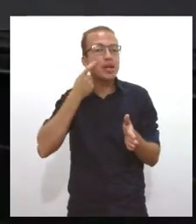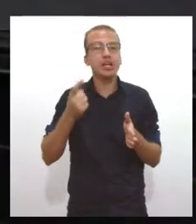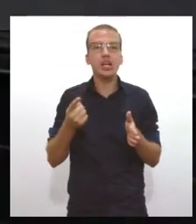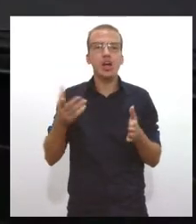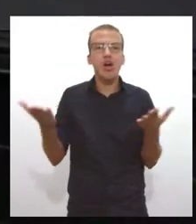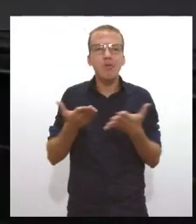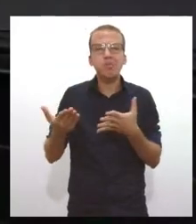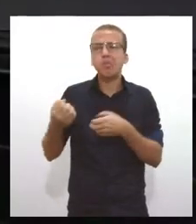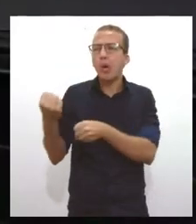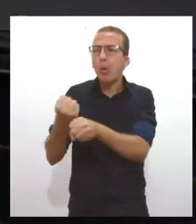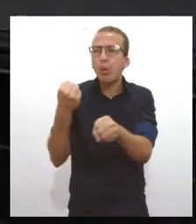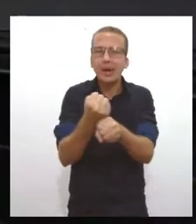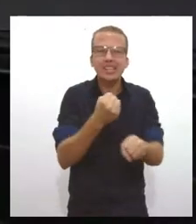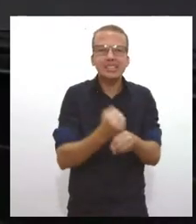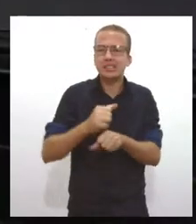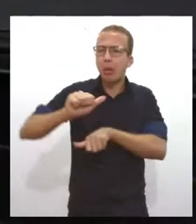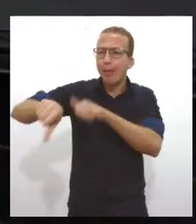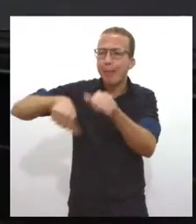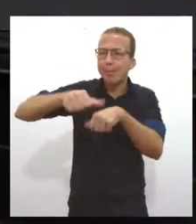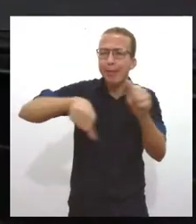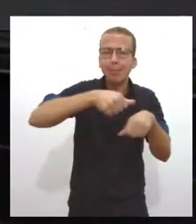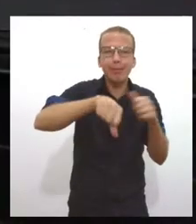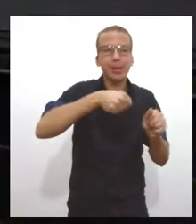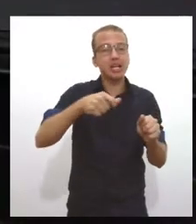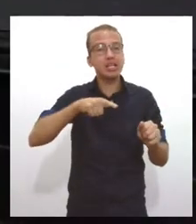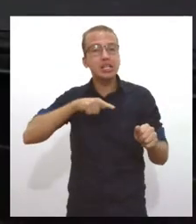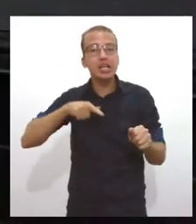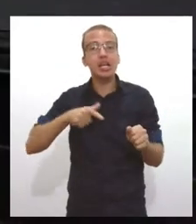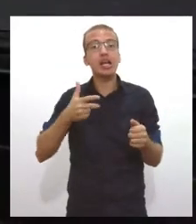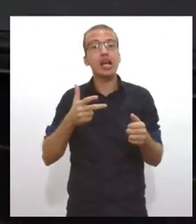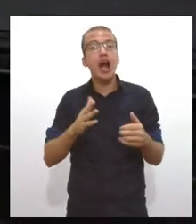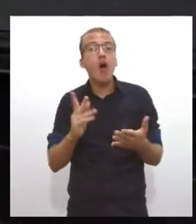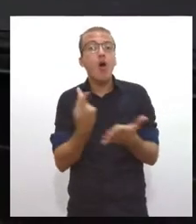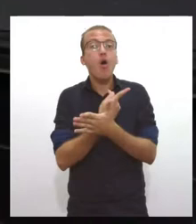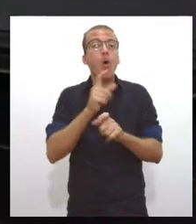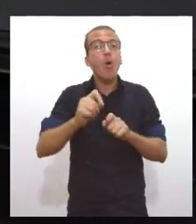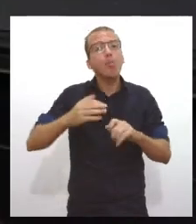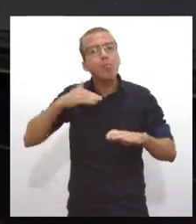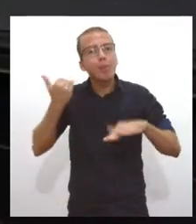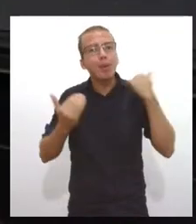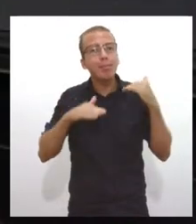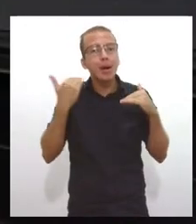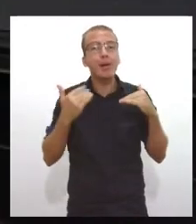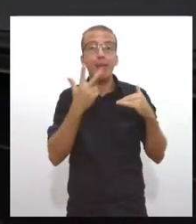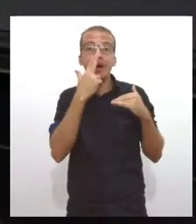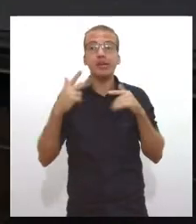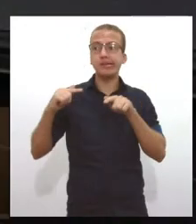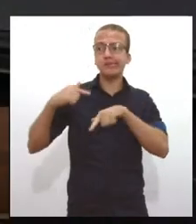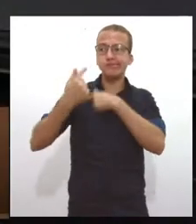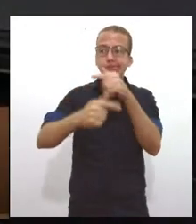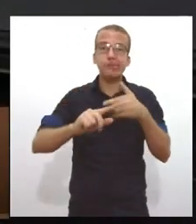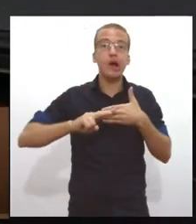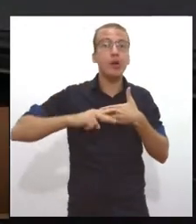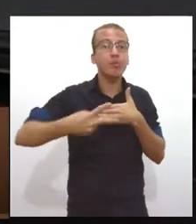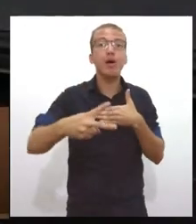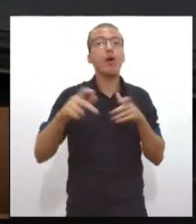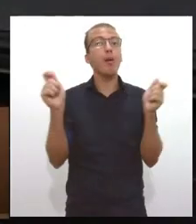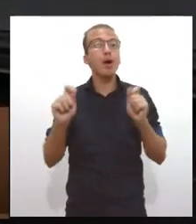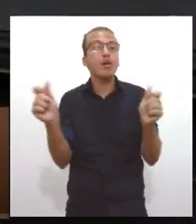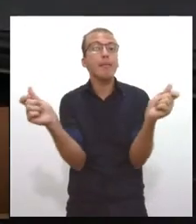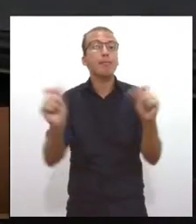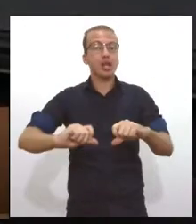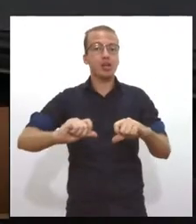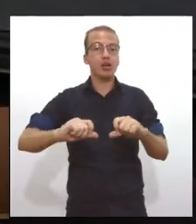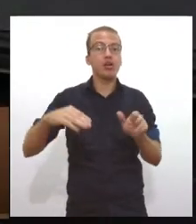as pessoas e, de certa forma, ameaçava o futuro das gerações vindouras. Hoje a gente sabe que